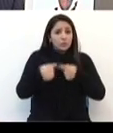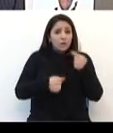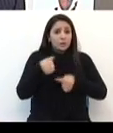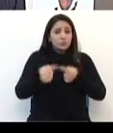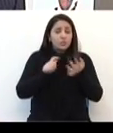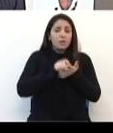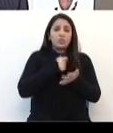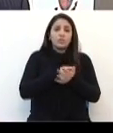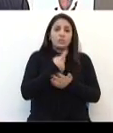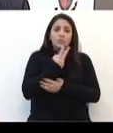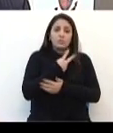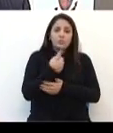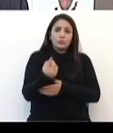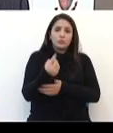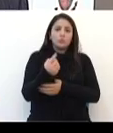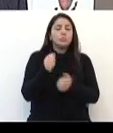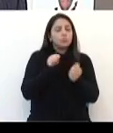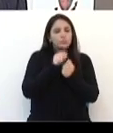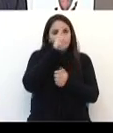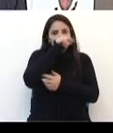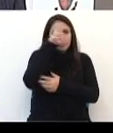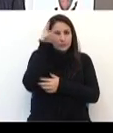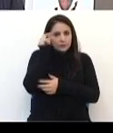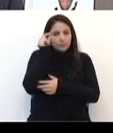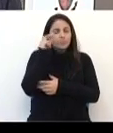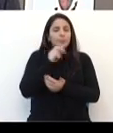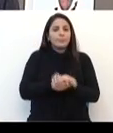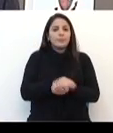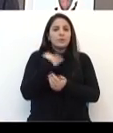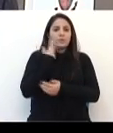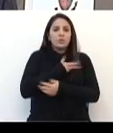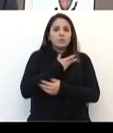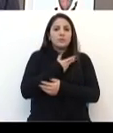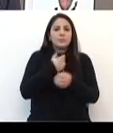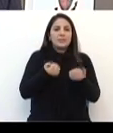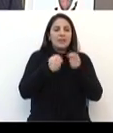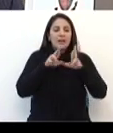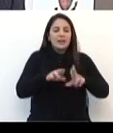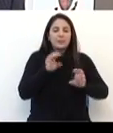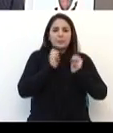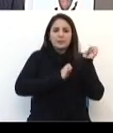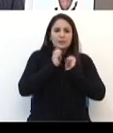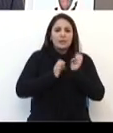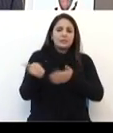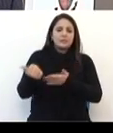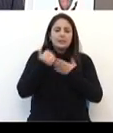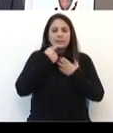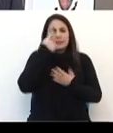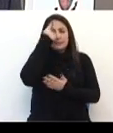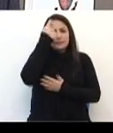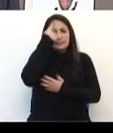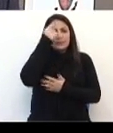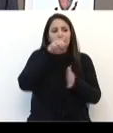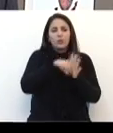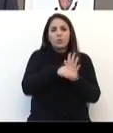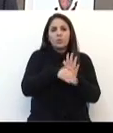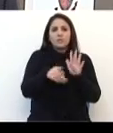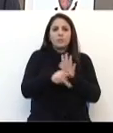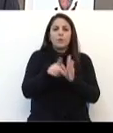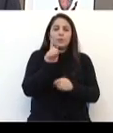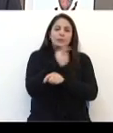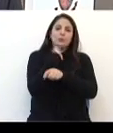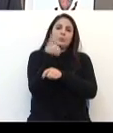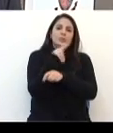discussão na Agenda 21 e também com o Executivo Municipal, mas também a discussão com o setor empresarial para trazer essa ideia, este conceito